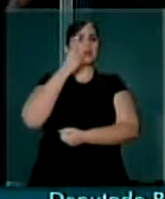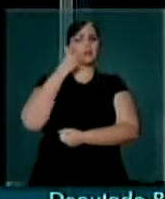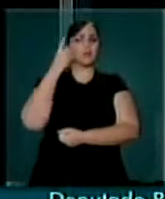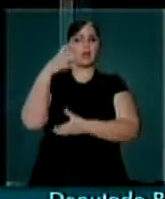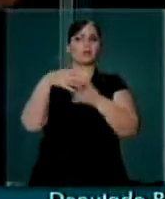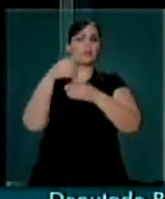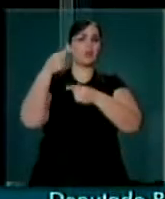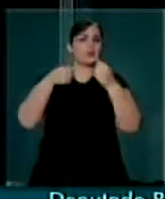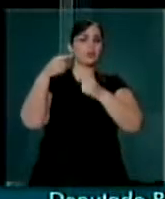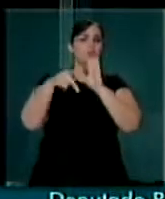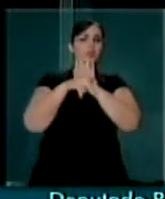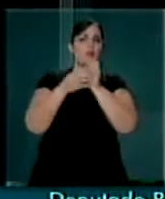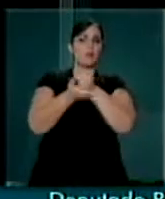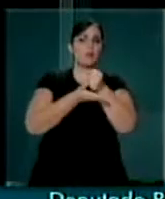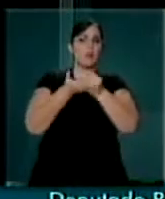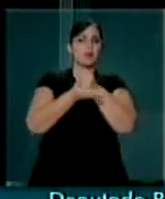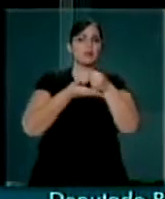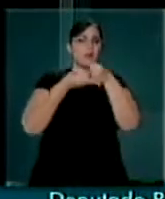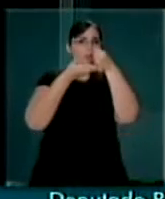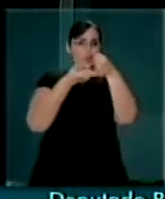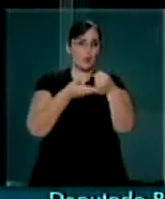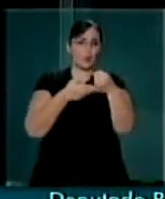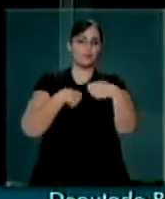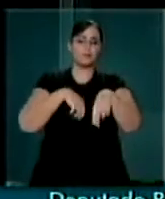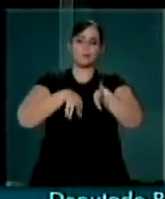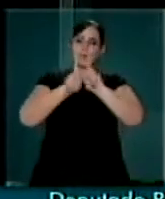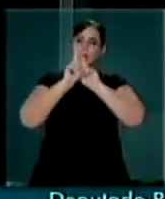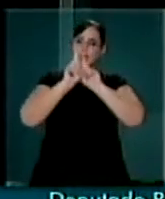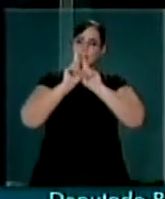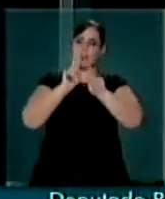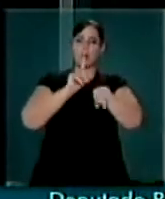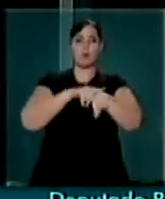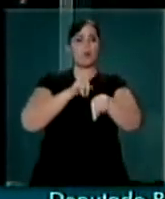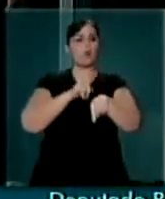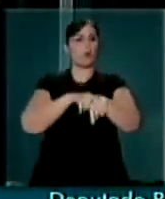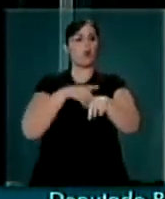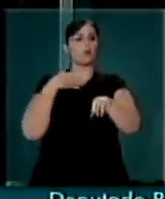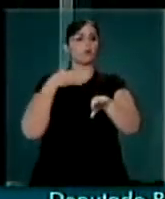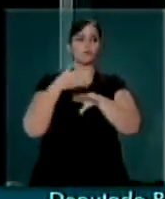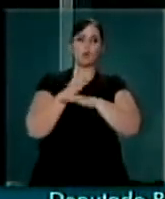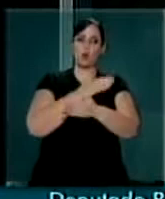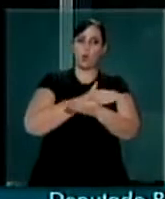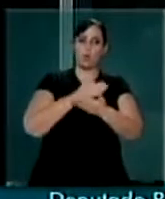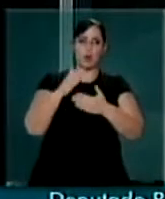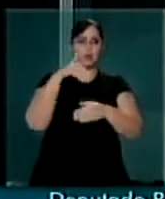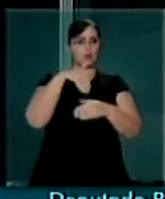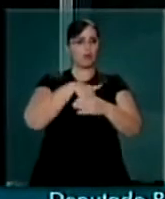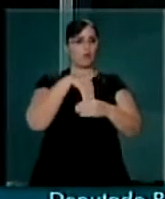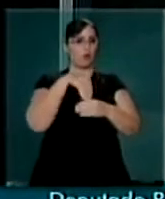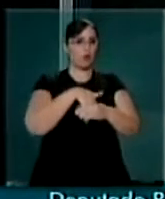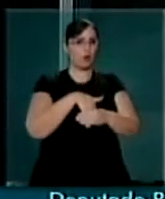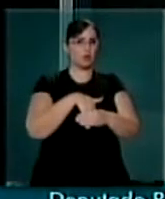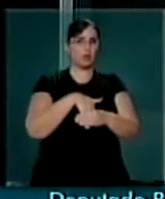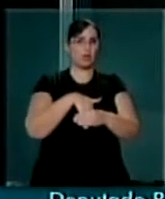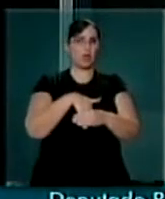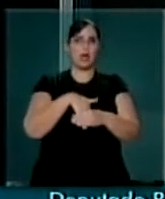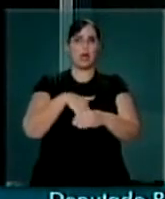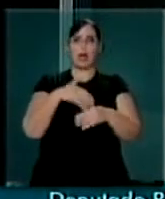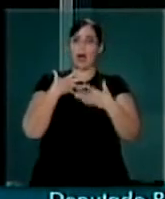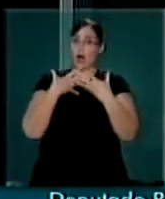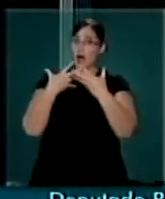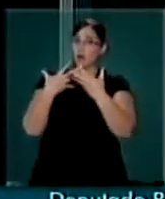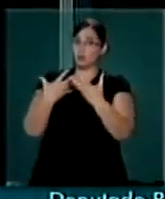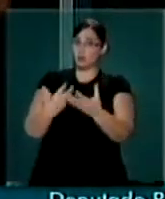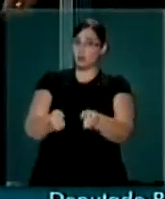partidos da base de apoio. Eu espero que quando viermos a votar a admissibilidade